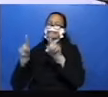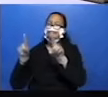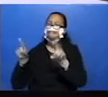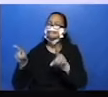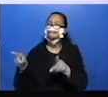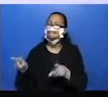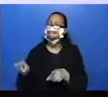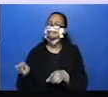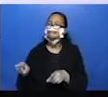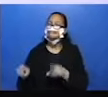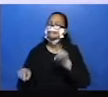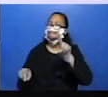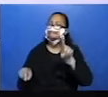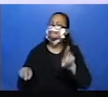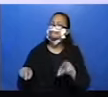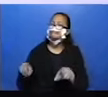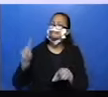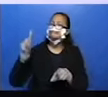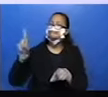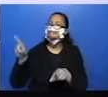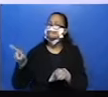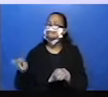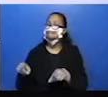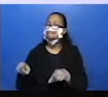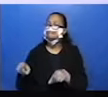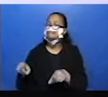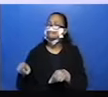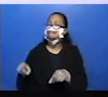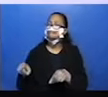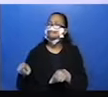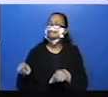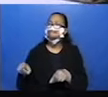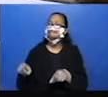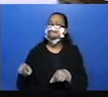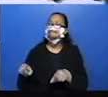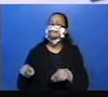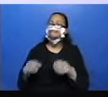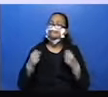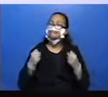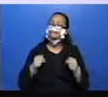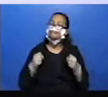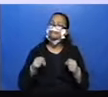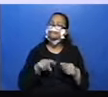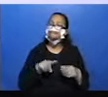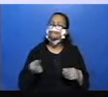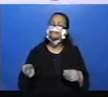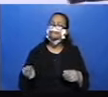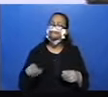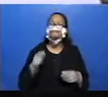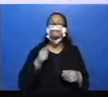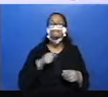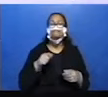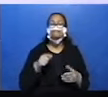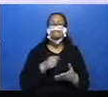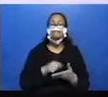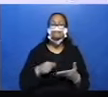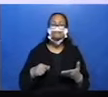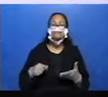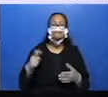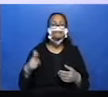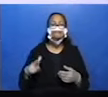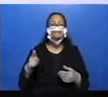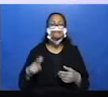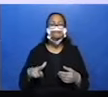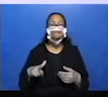Abre parênteses, fecha parênteses, tá? Então, eu preciso que você reescreva essa frase, quer dizer, escrever